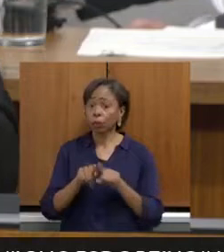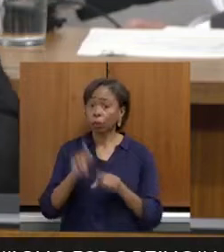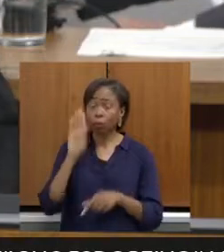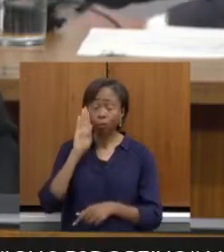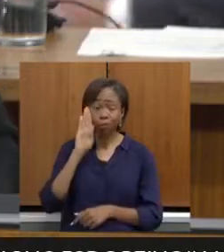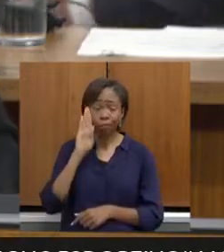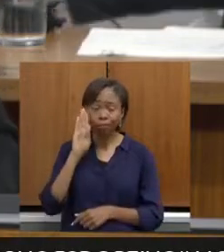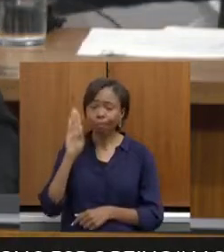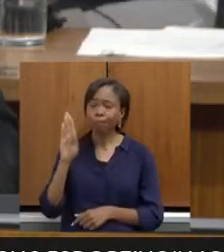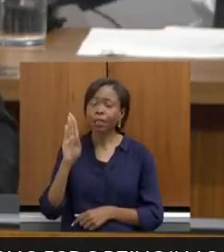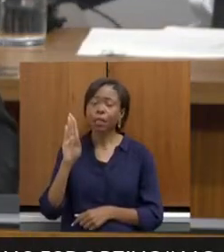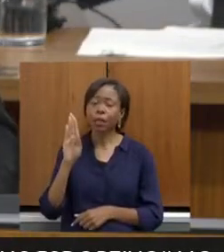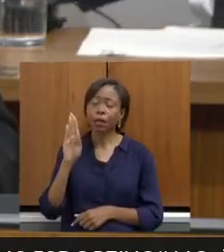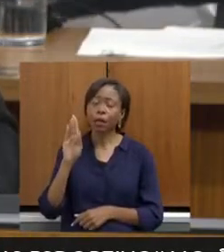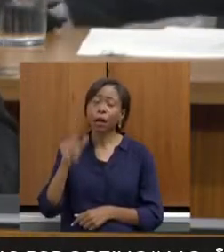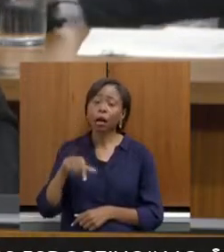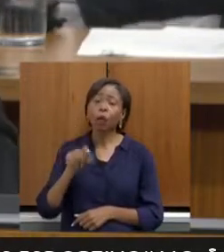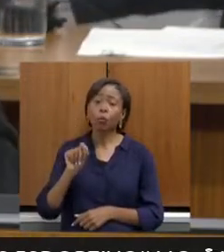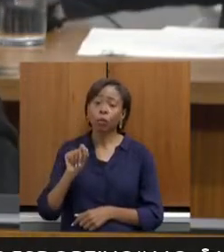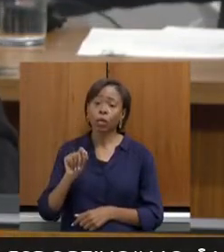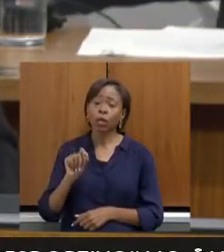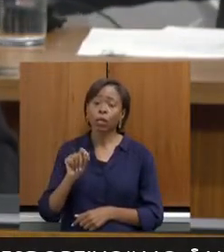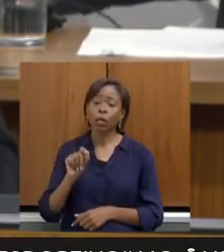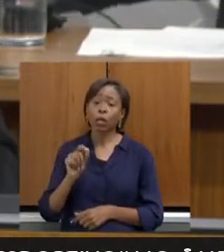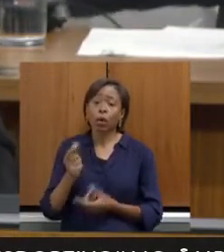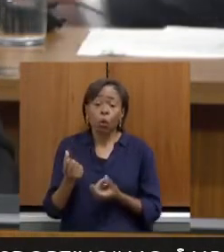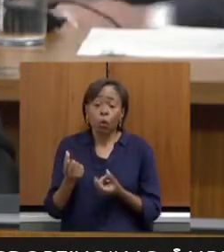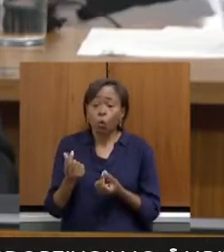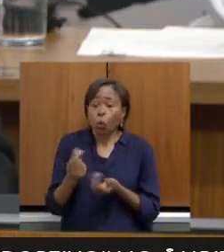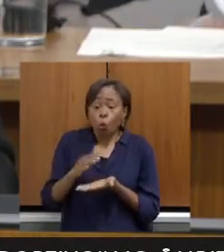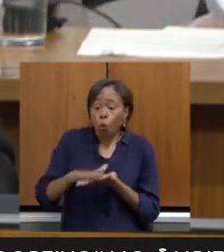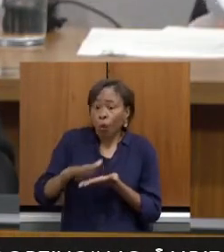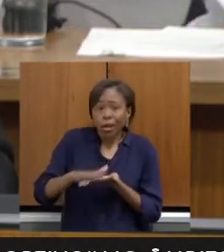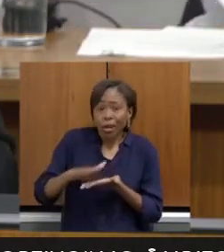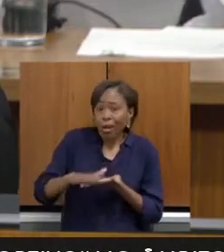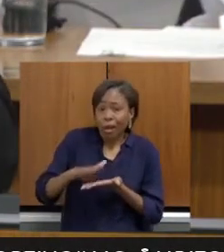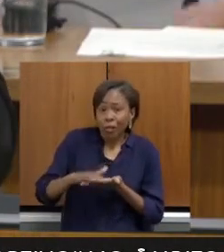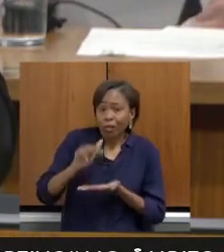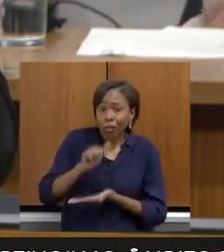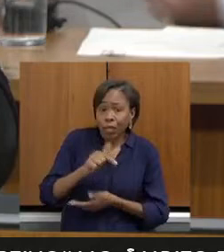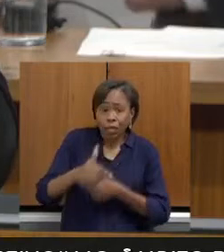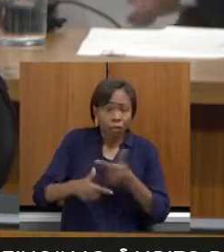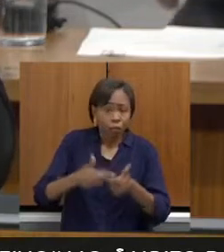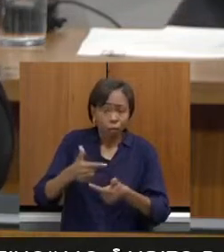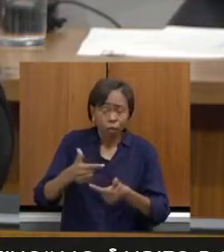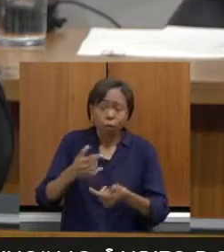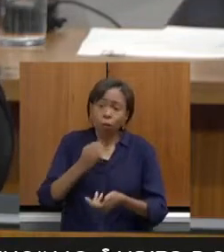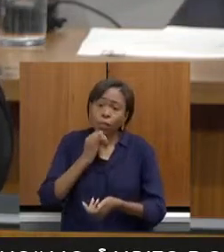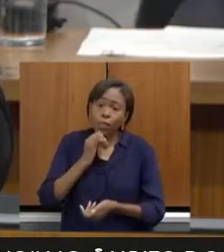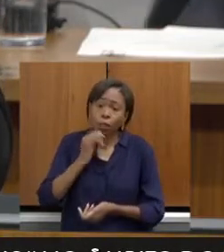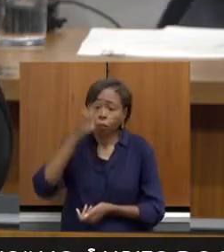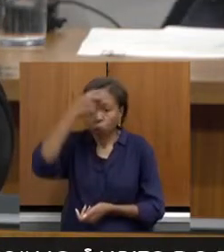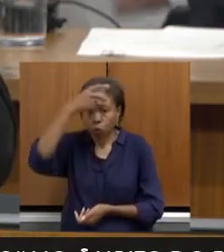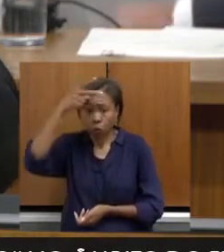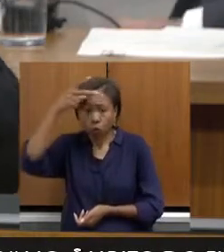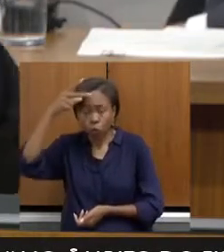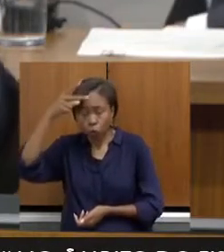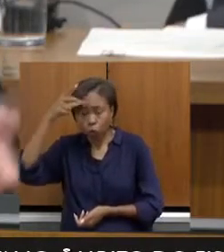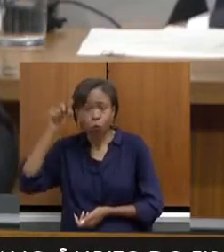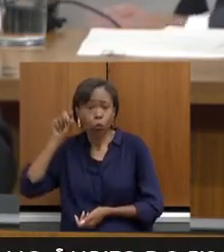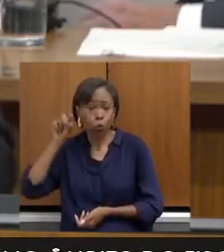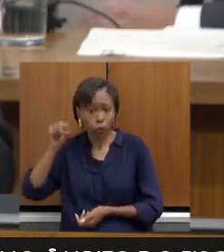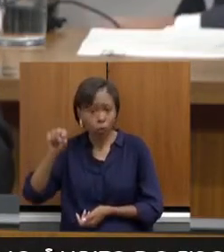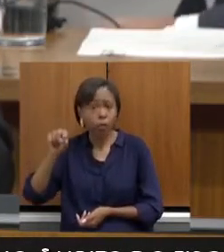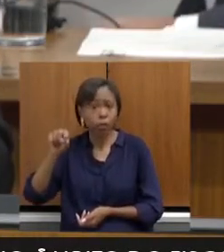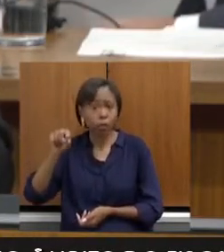apontou muito bem, é o custo operacional. E quando a fala no custo operacional, é para as prefeituras que estão lá na ponta e para o